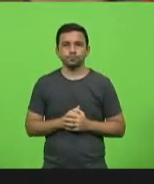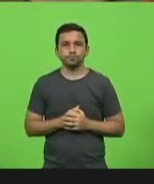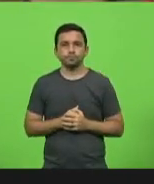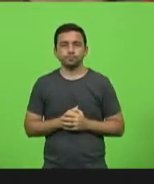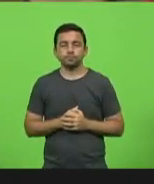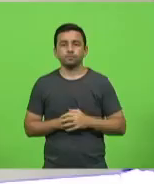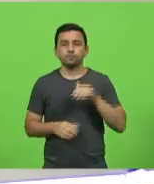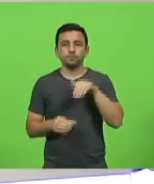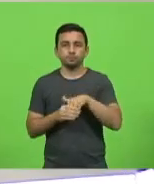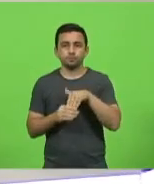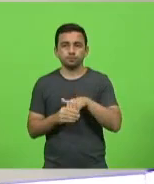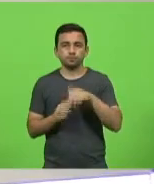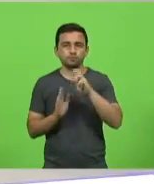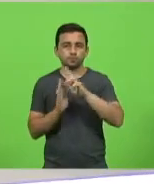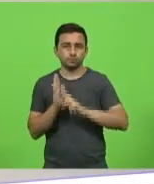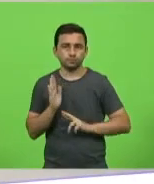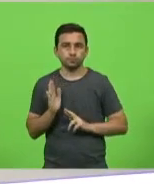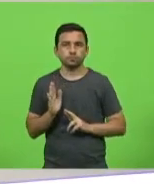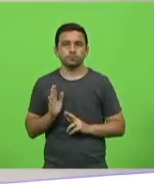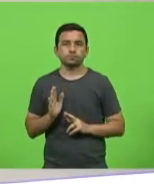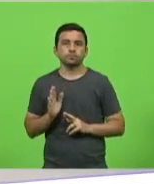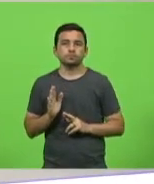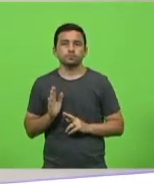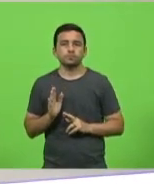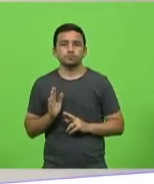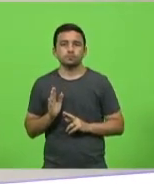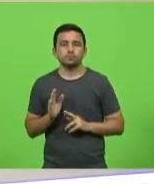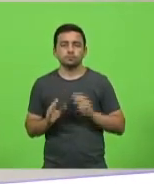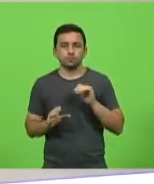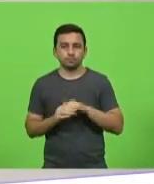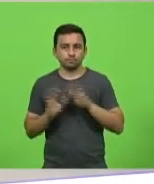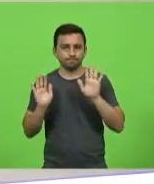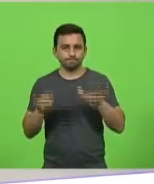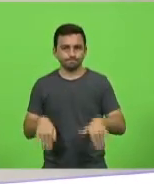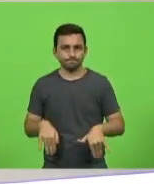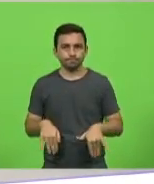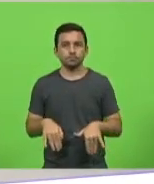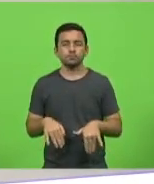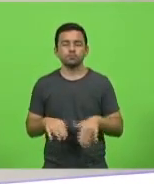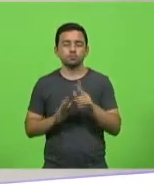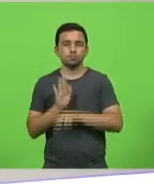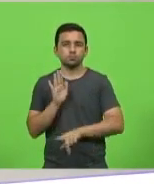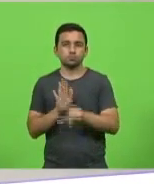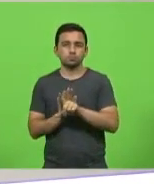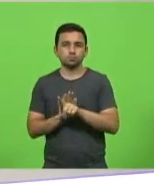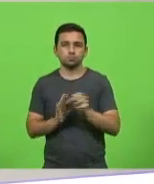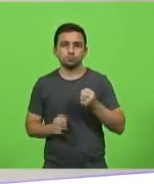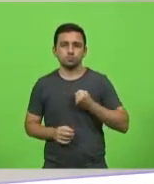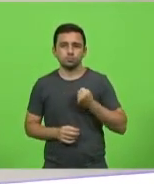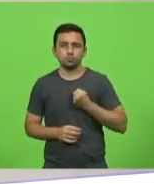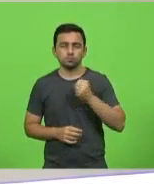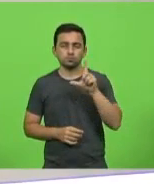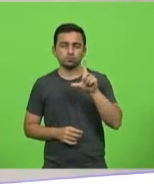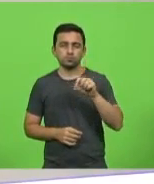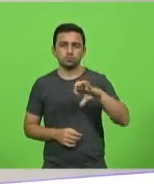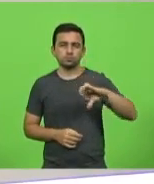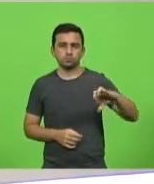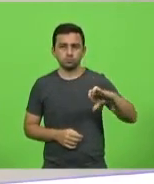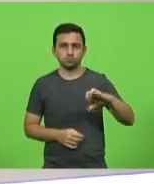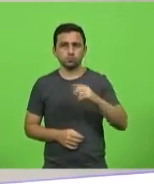Votação. Redação. Votação da redação final. Projeto de lei número 109 de 2020.